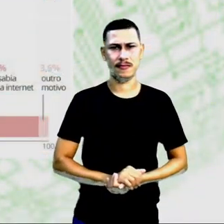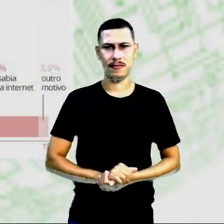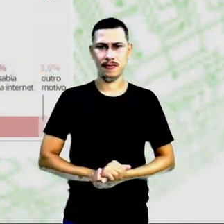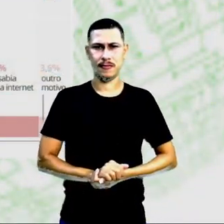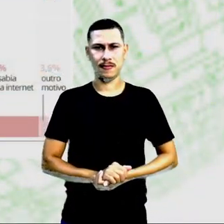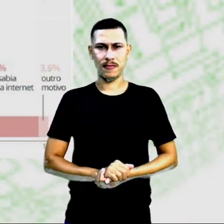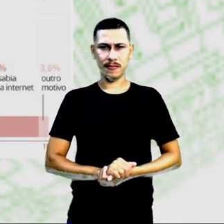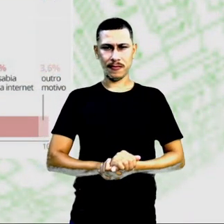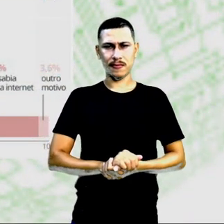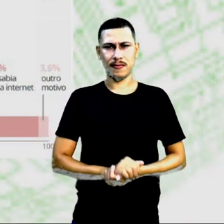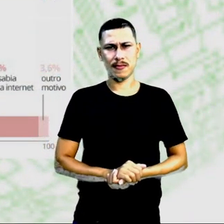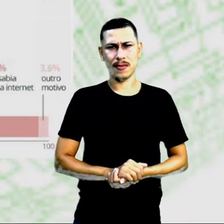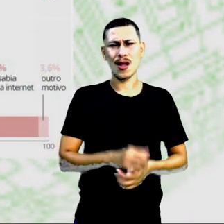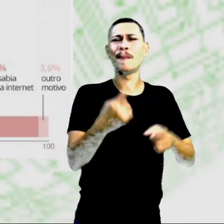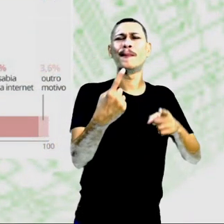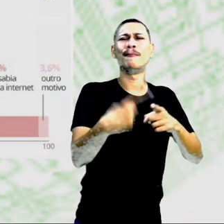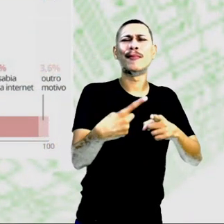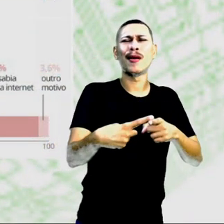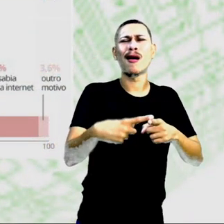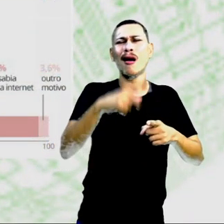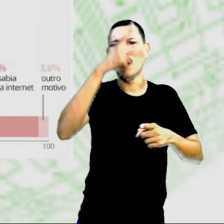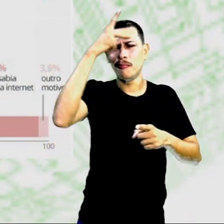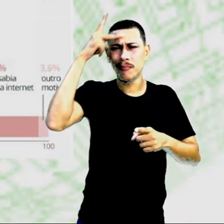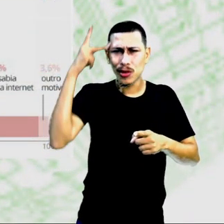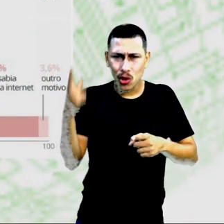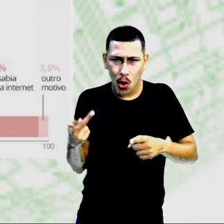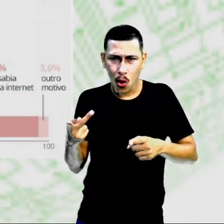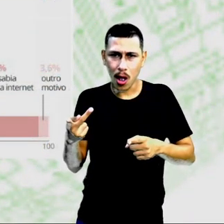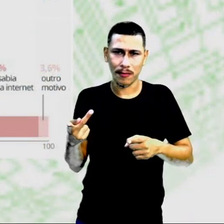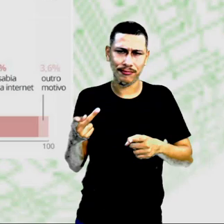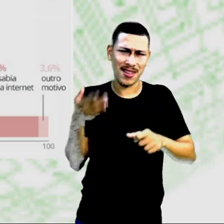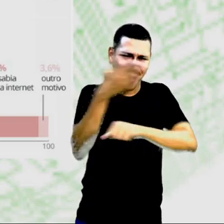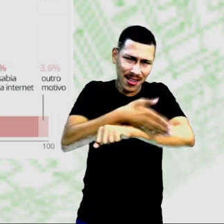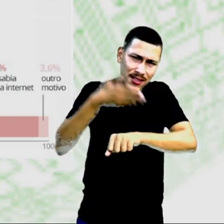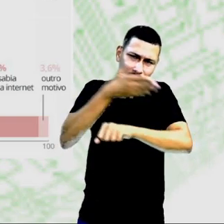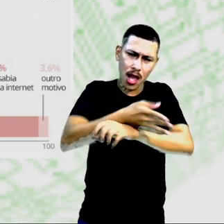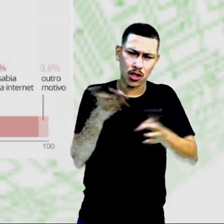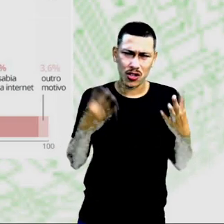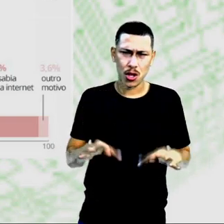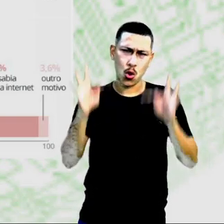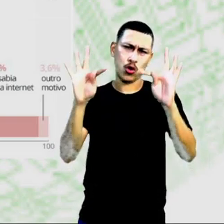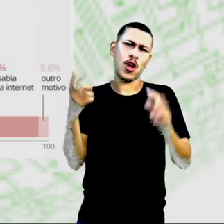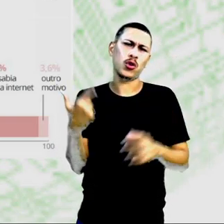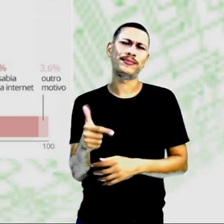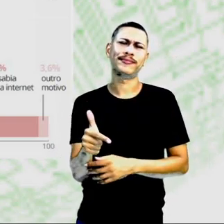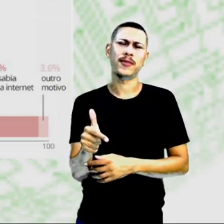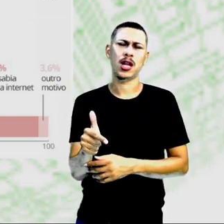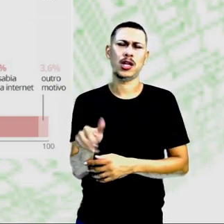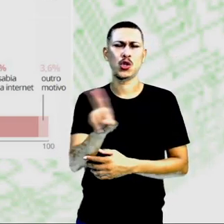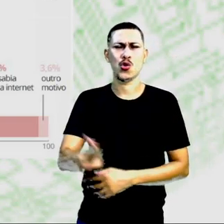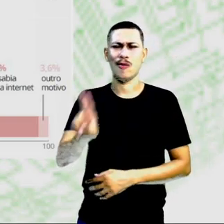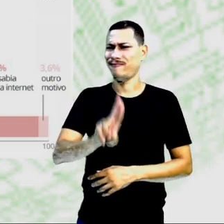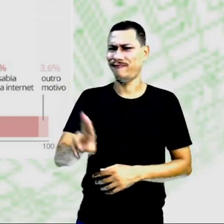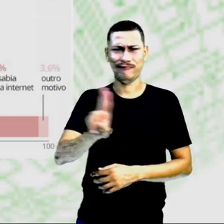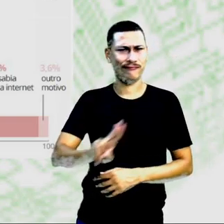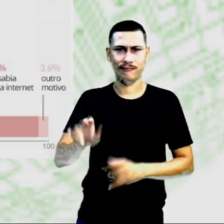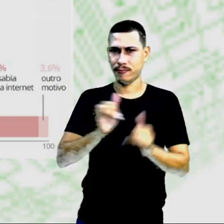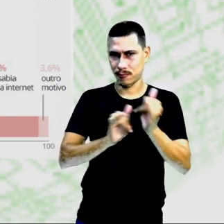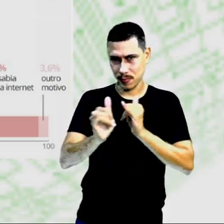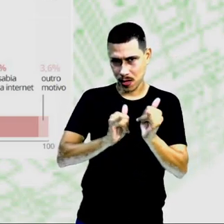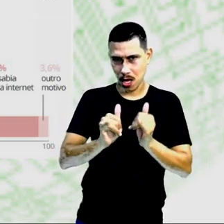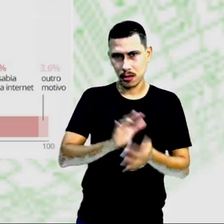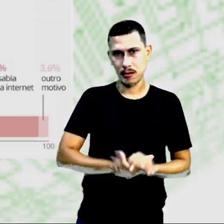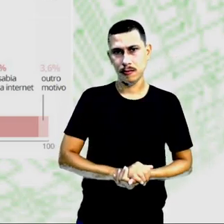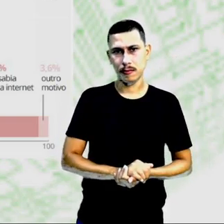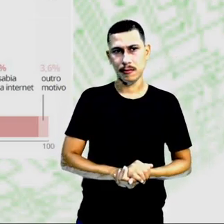Por que muitas pessoas ainda não têm? O motivo das pessoas não poderem usar a internet. Às vezes o